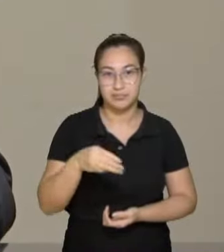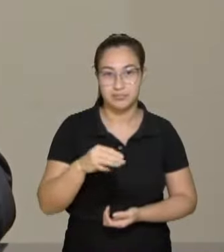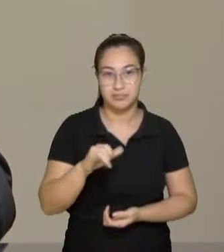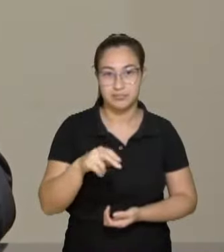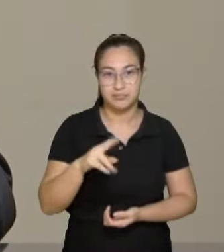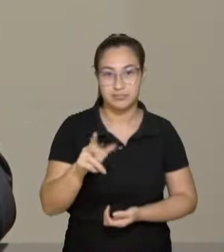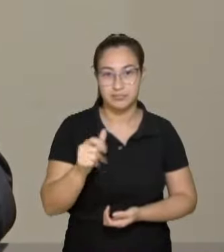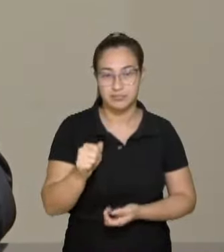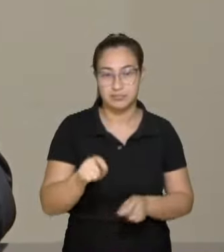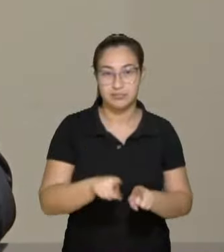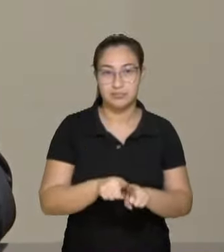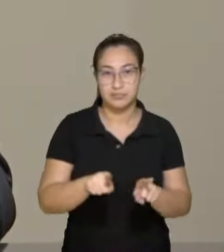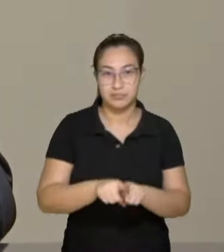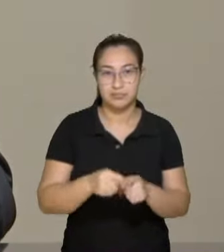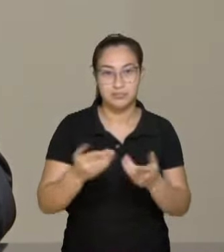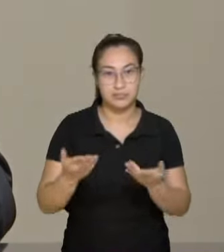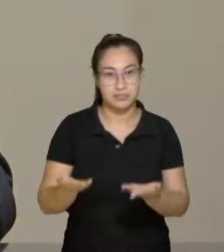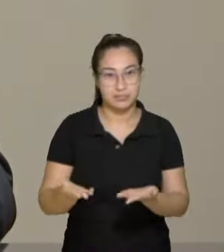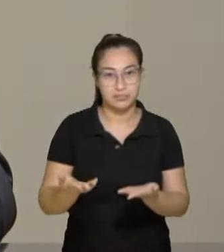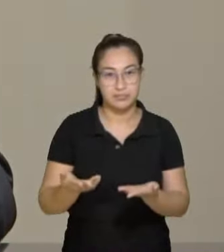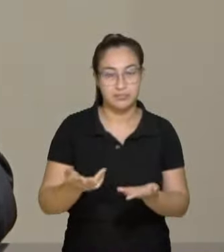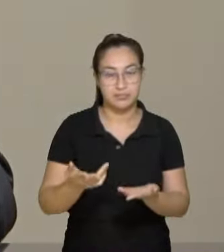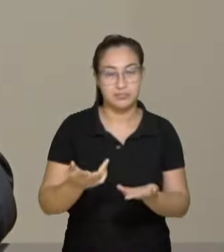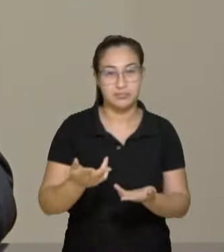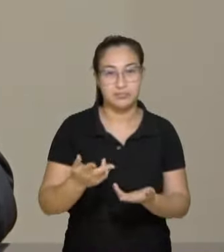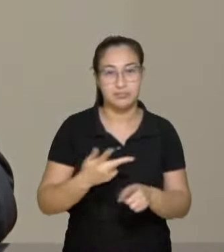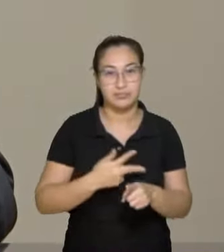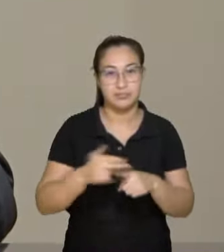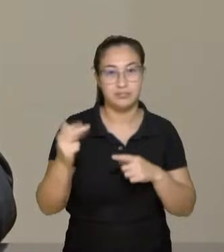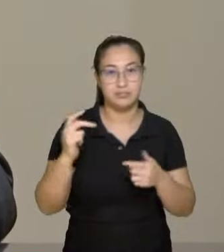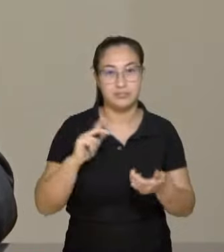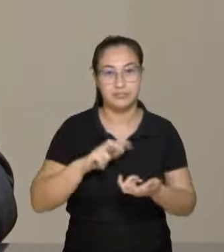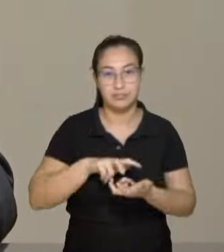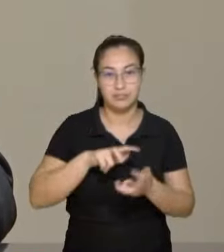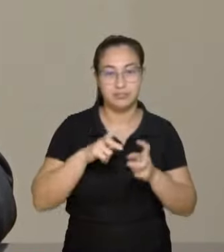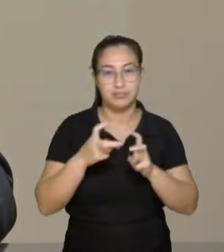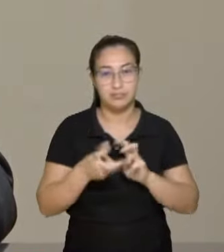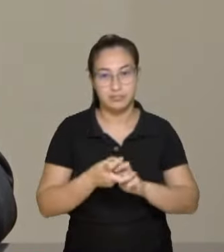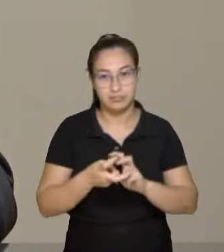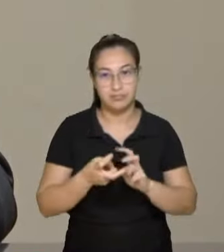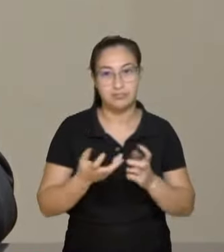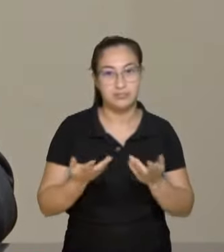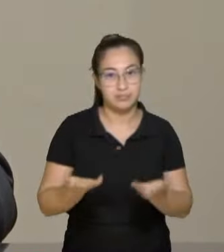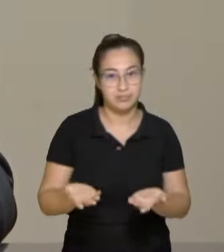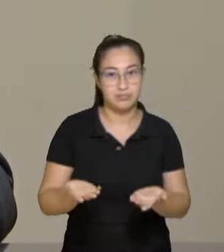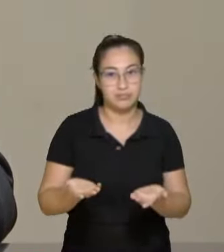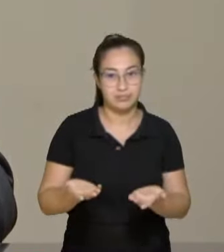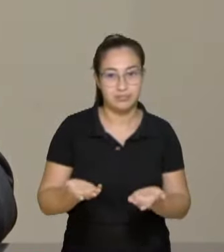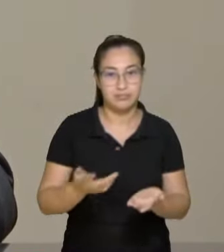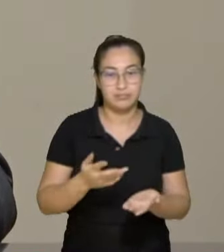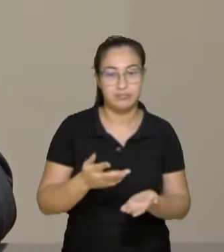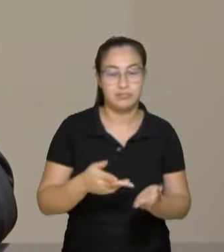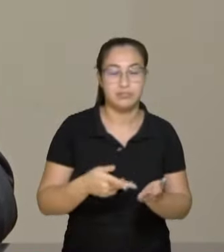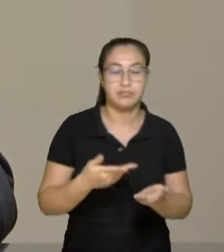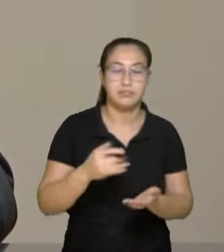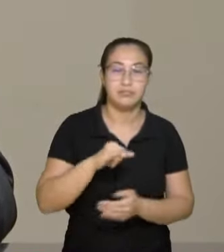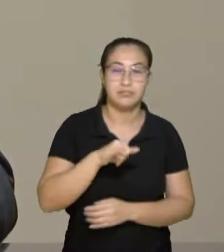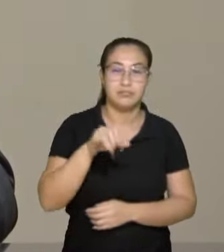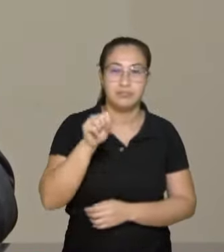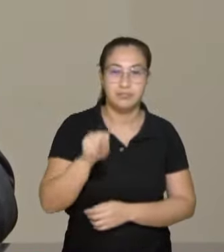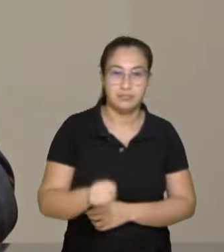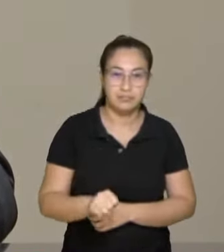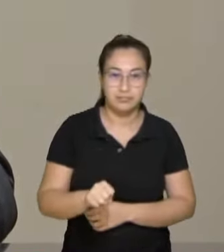Veiga, campeão do Muay Thai, um grande atleta de Santa Catarina, de Jaraguá do Sul, e que se